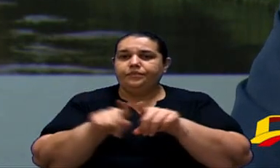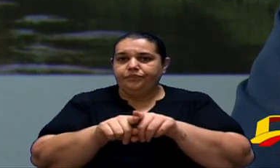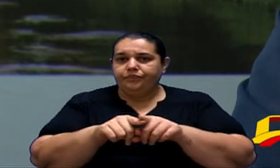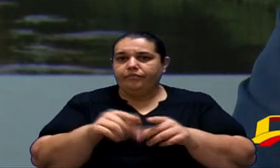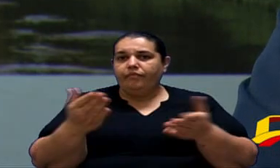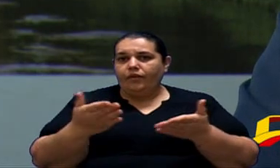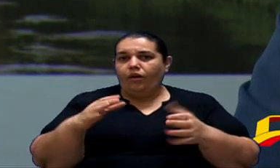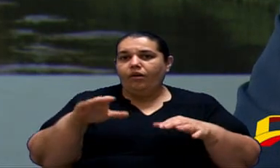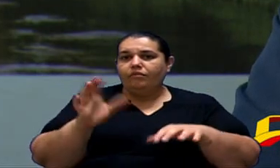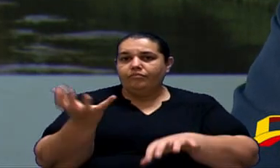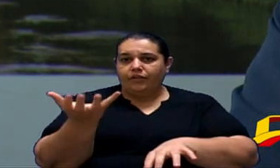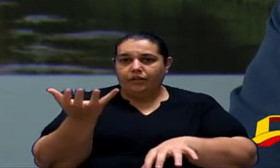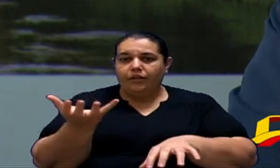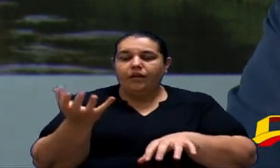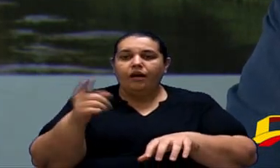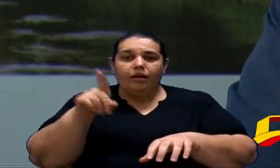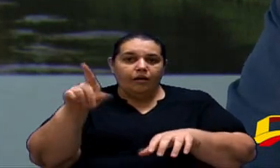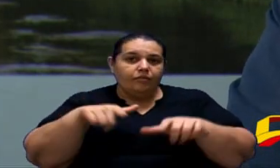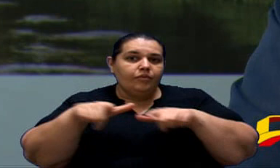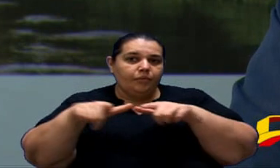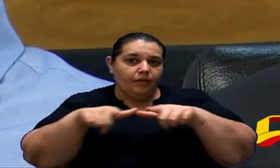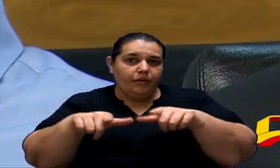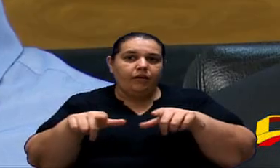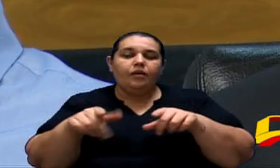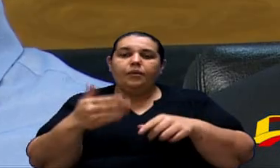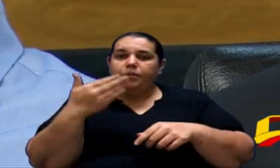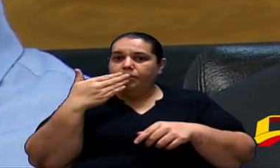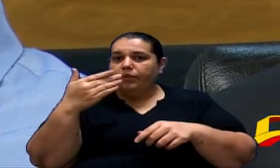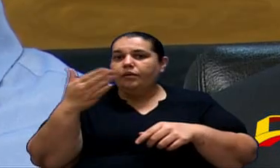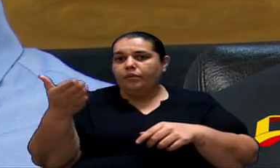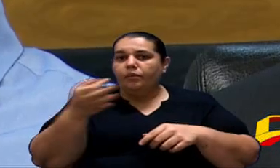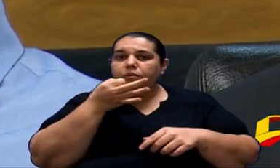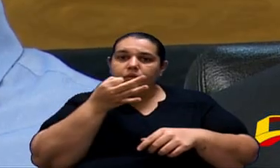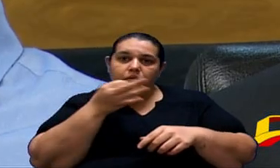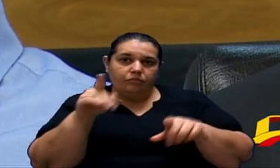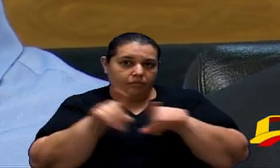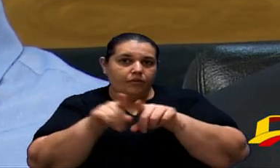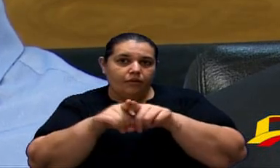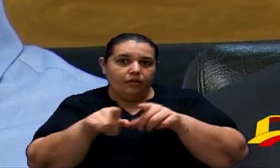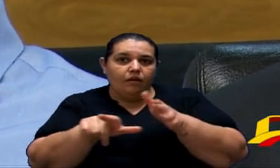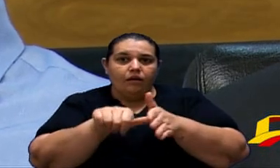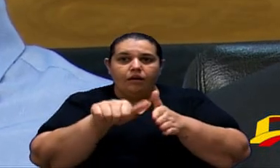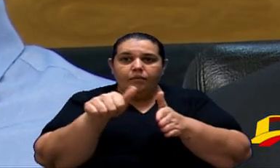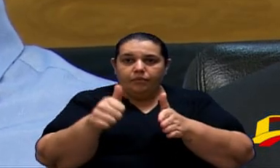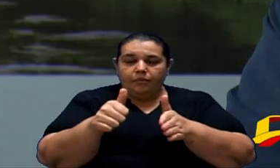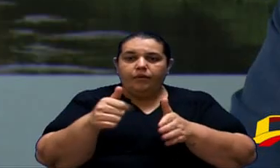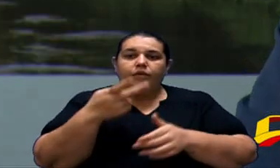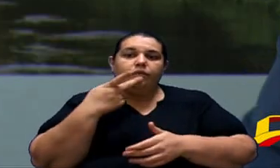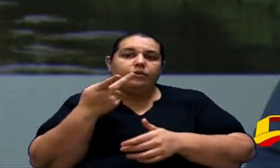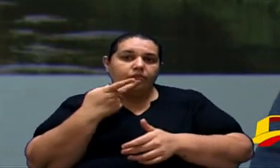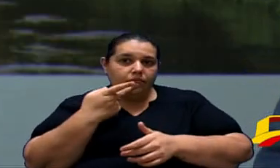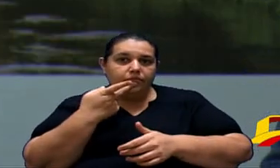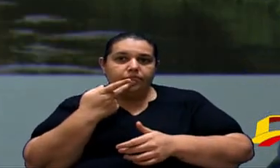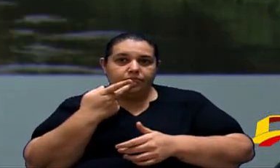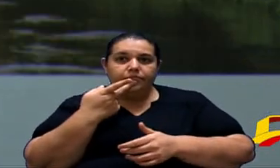21 horas Tem que Viajar Para Brasília Vou até Passar A palavra Para o Deputado Cezinha De Madureira